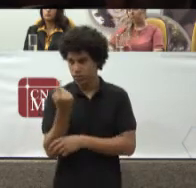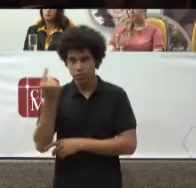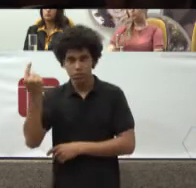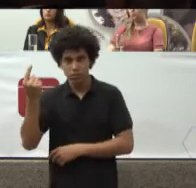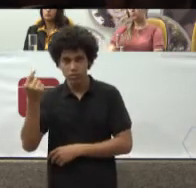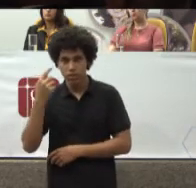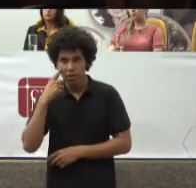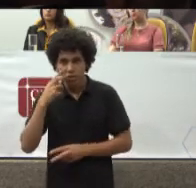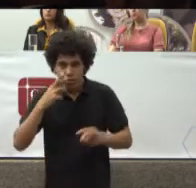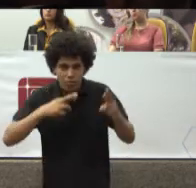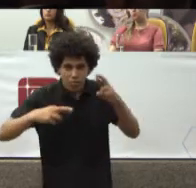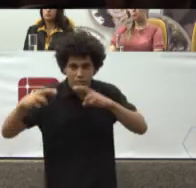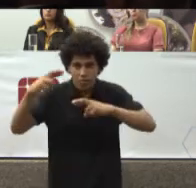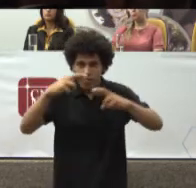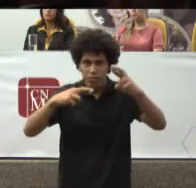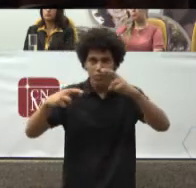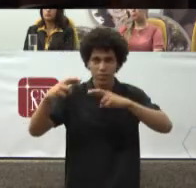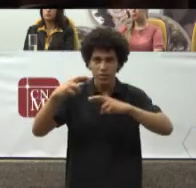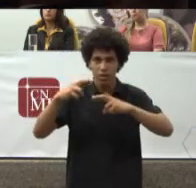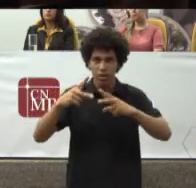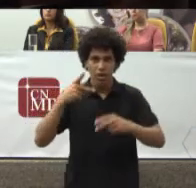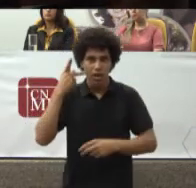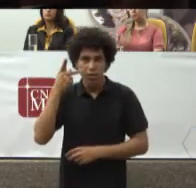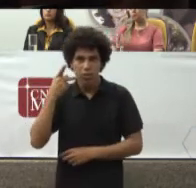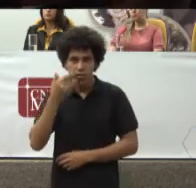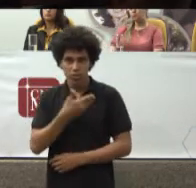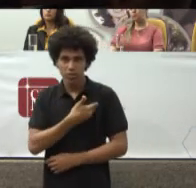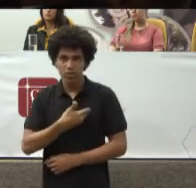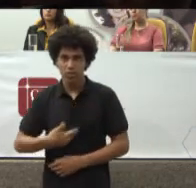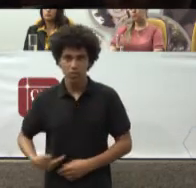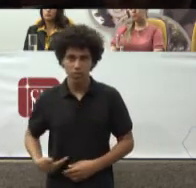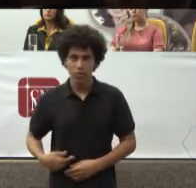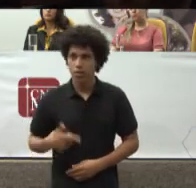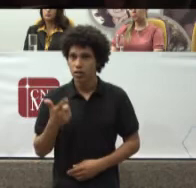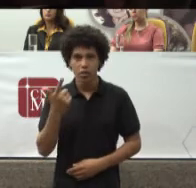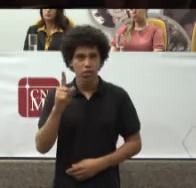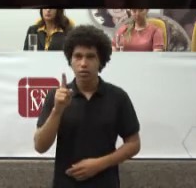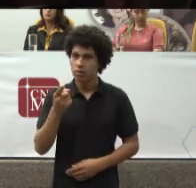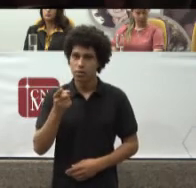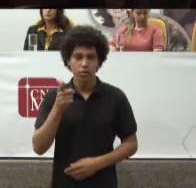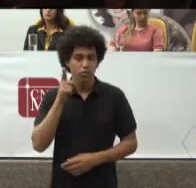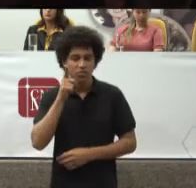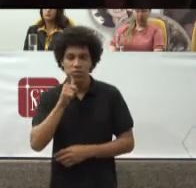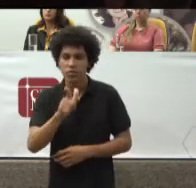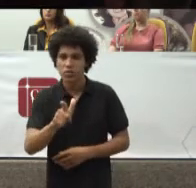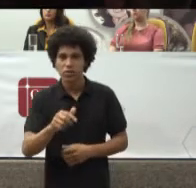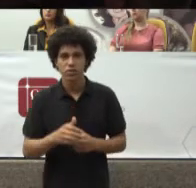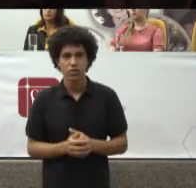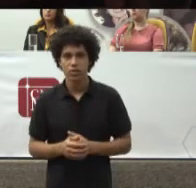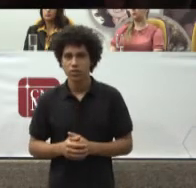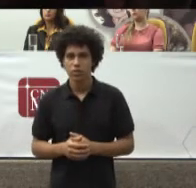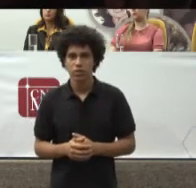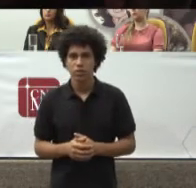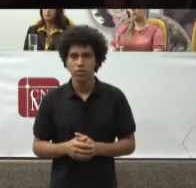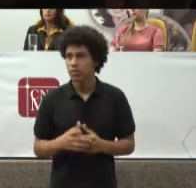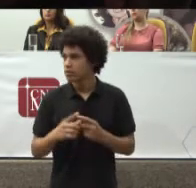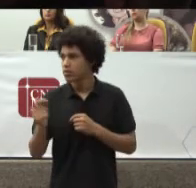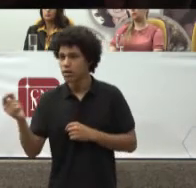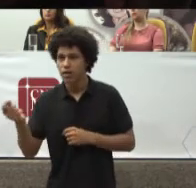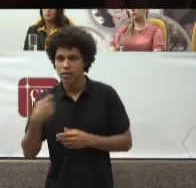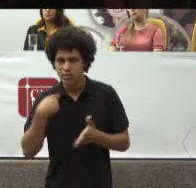fiscalizar A política Pública Não conseguiu Sem diversas